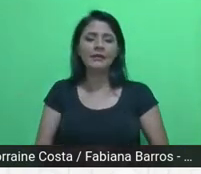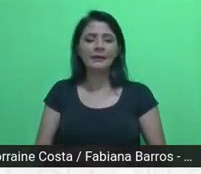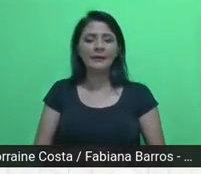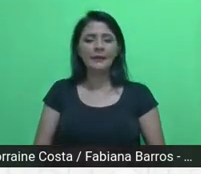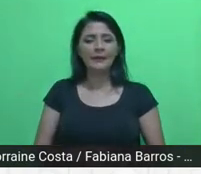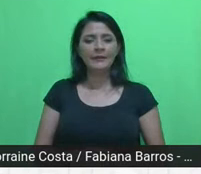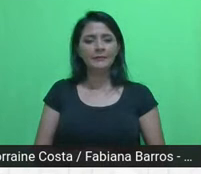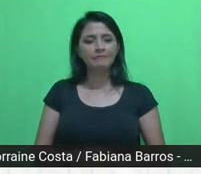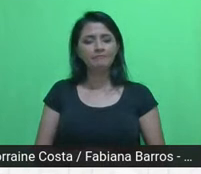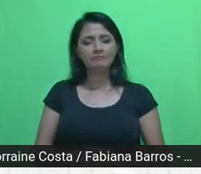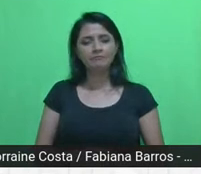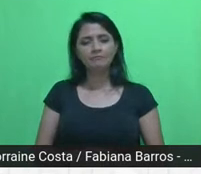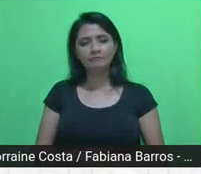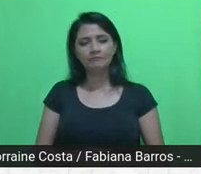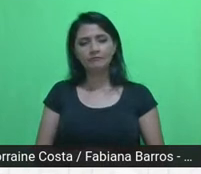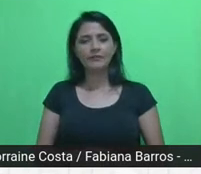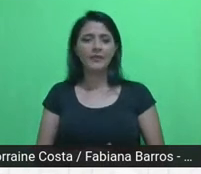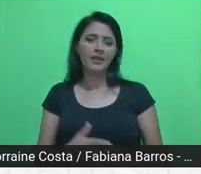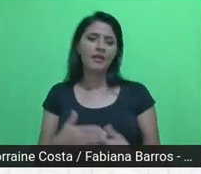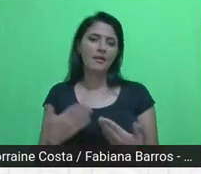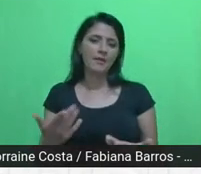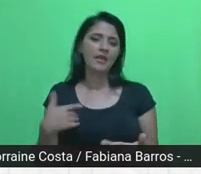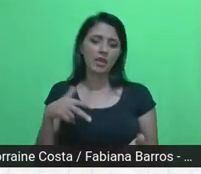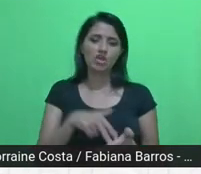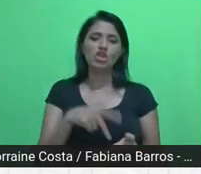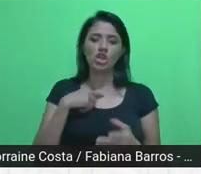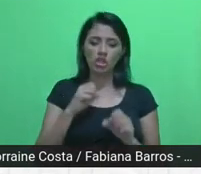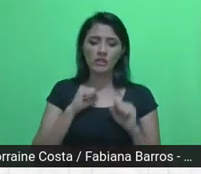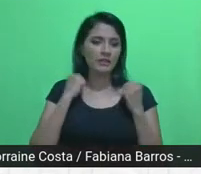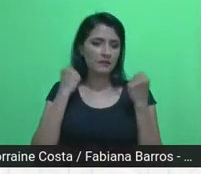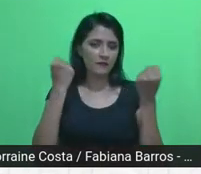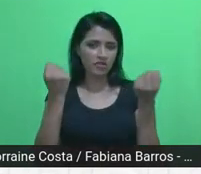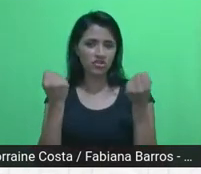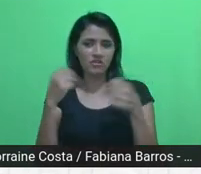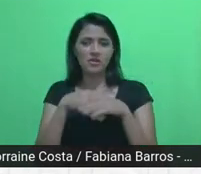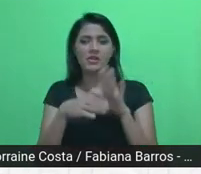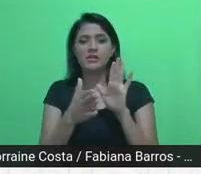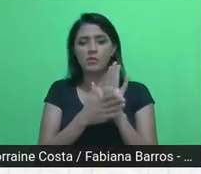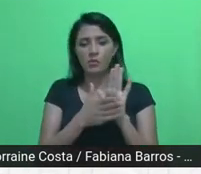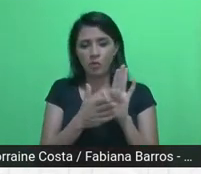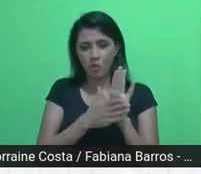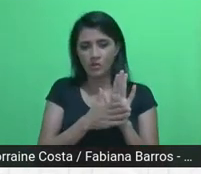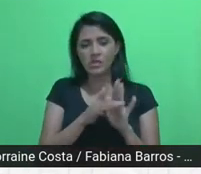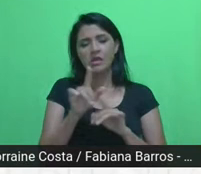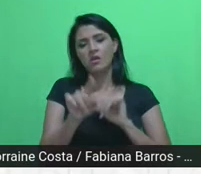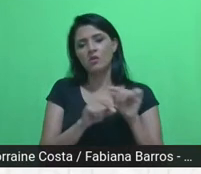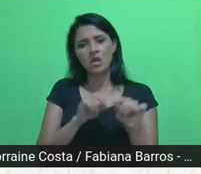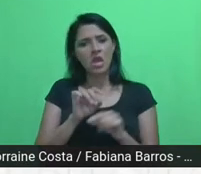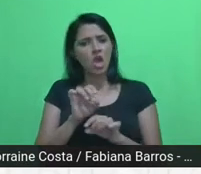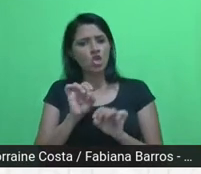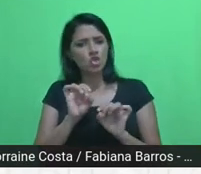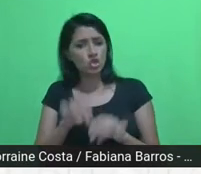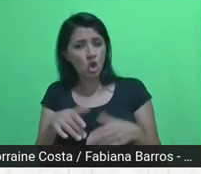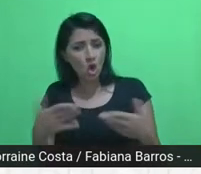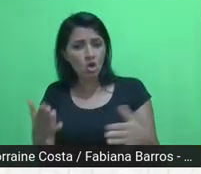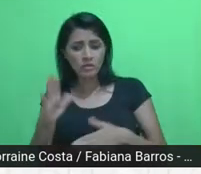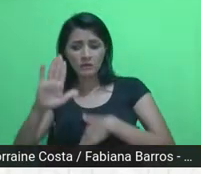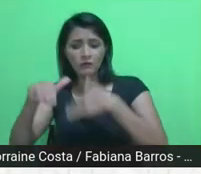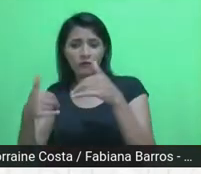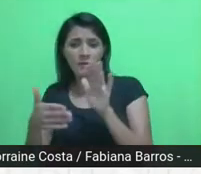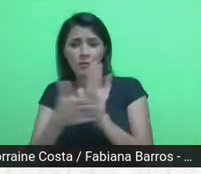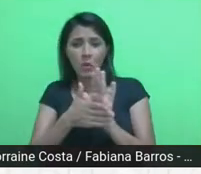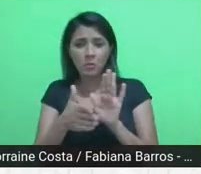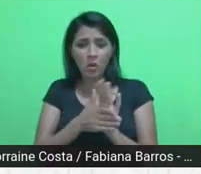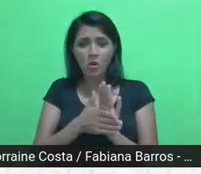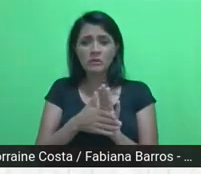que a gente defendia nessa proposta é que não basta desenvolver propostas alternativas